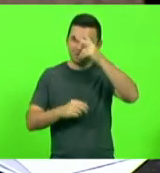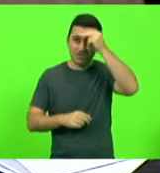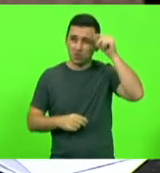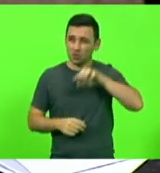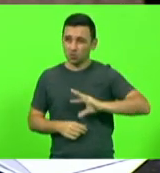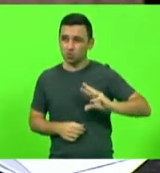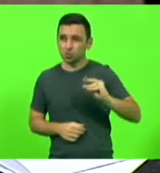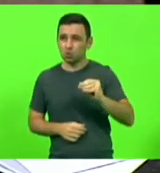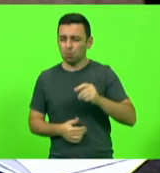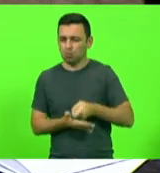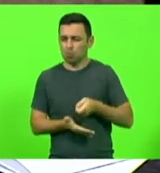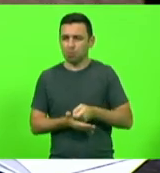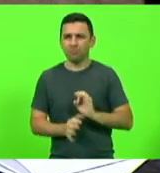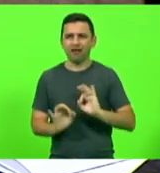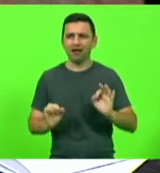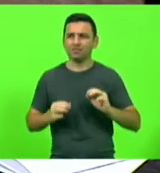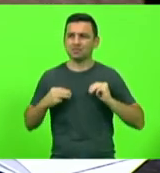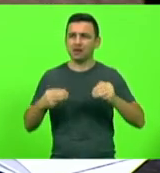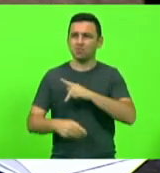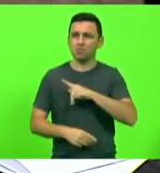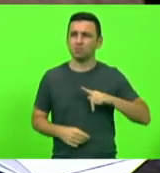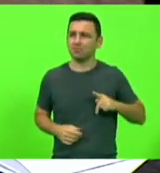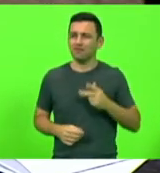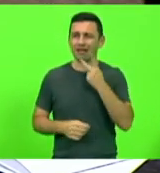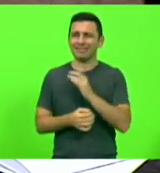o Ministério Público não vai fazer nada,